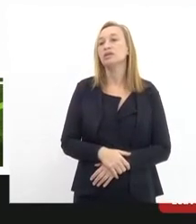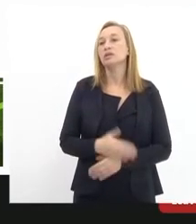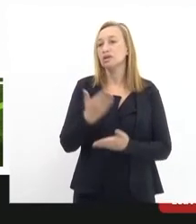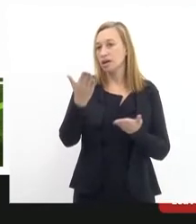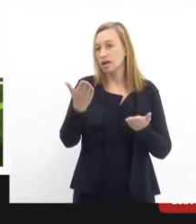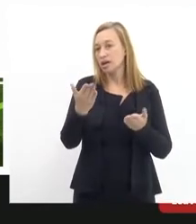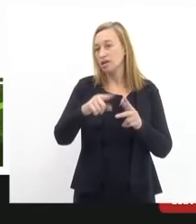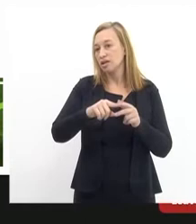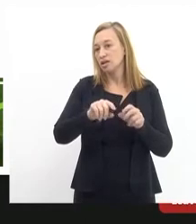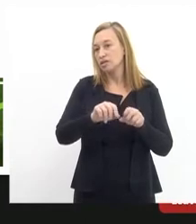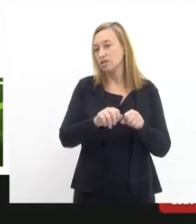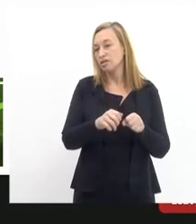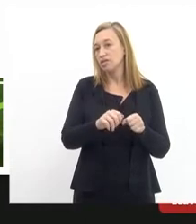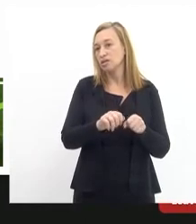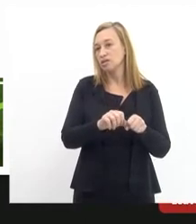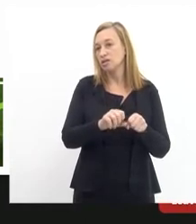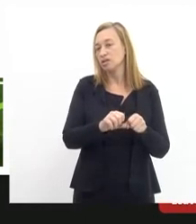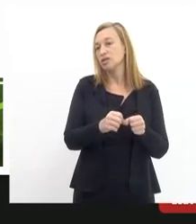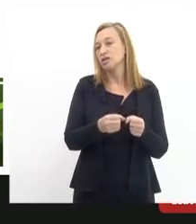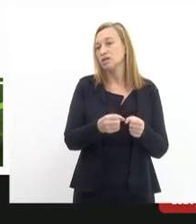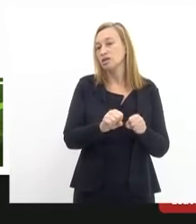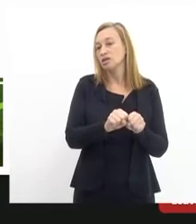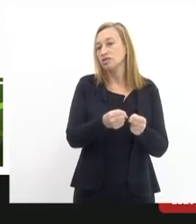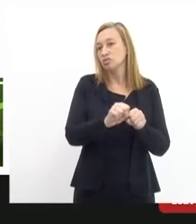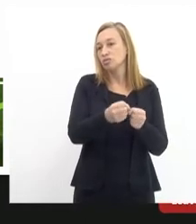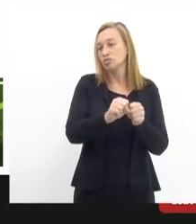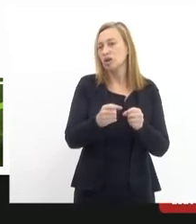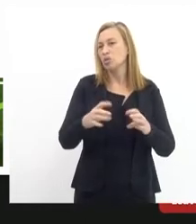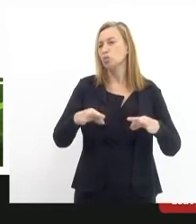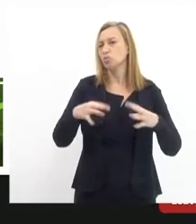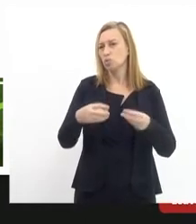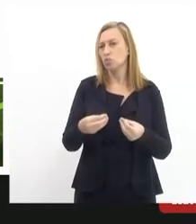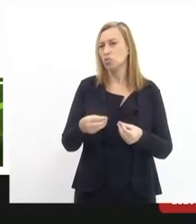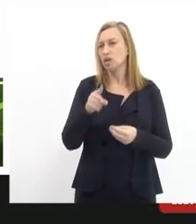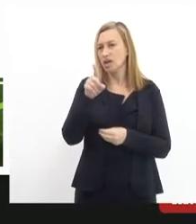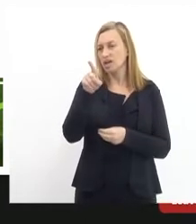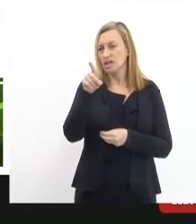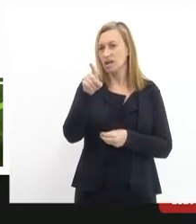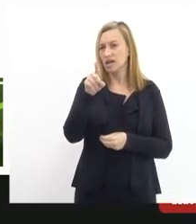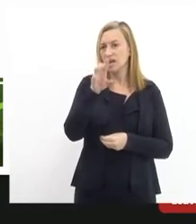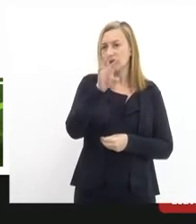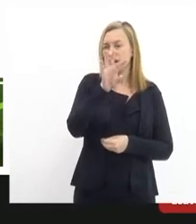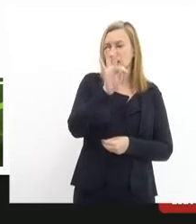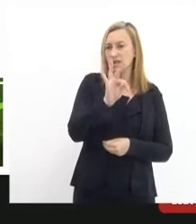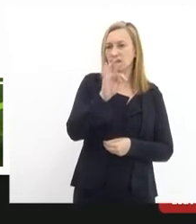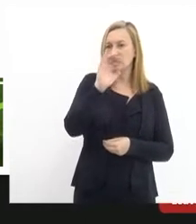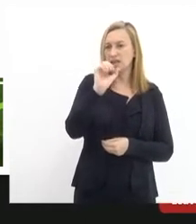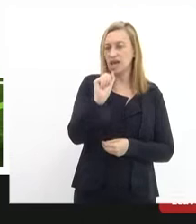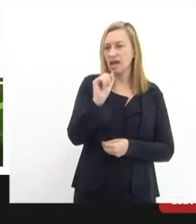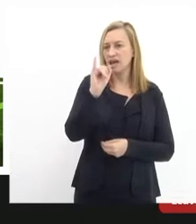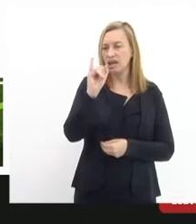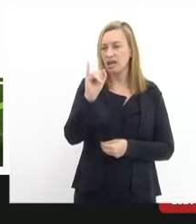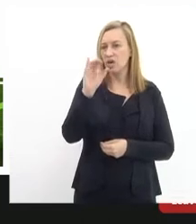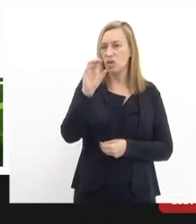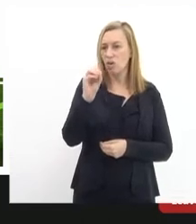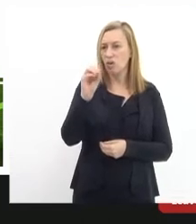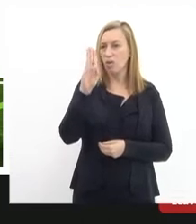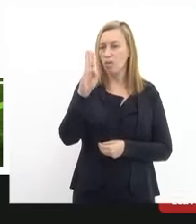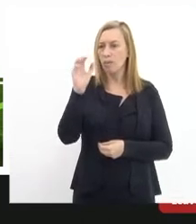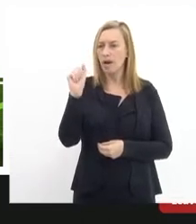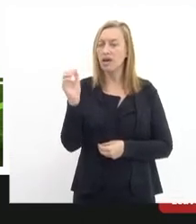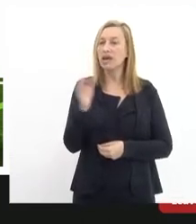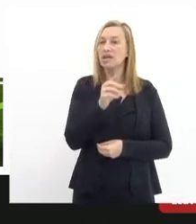está o desmonte dos bondes. Os bondes desmontados. Esse bonde aí que é o taioba, o bonde de carga, sumiu.